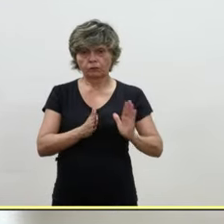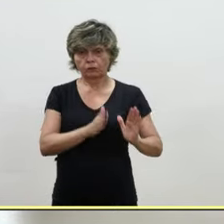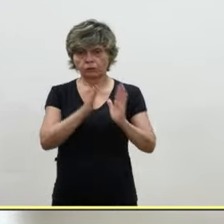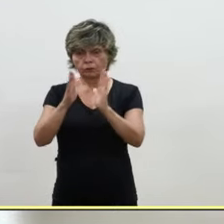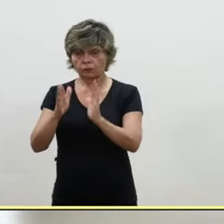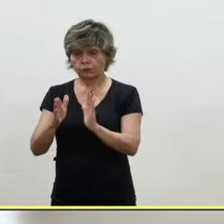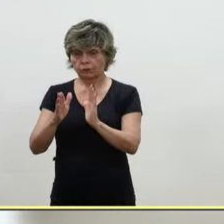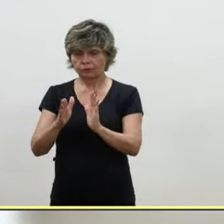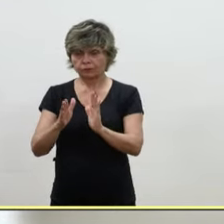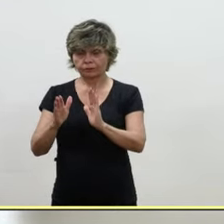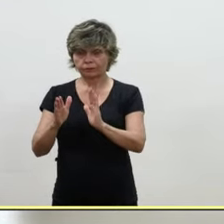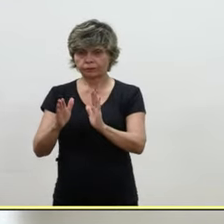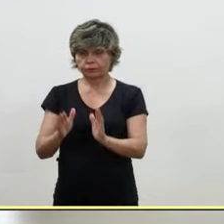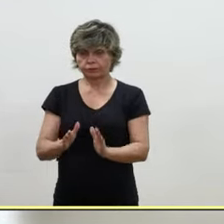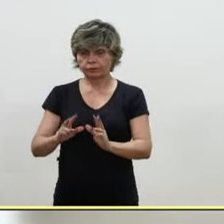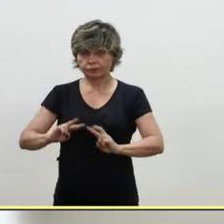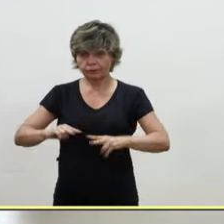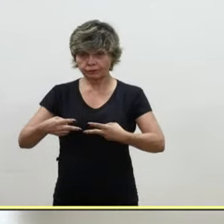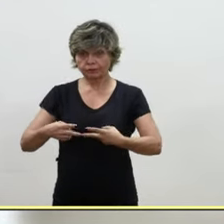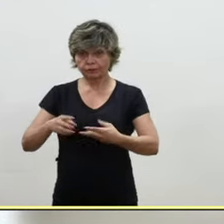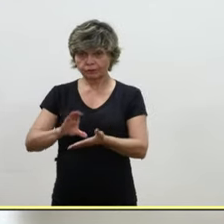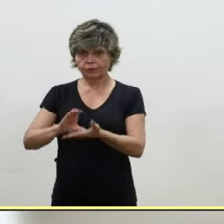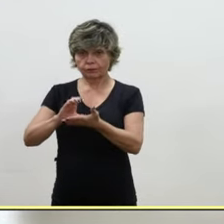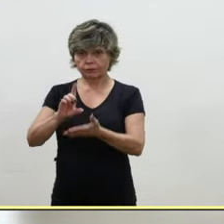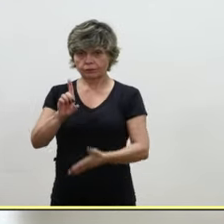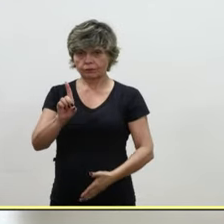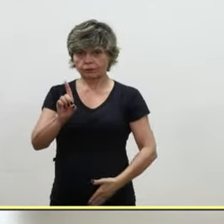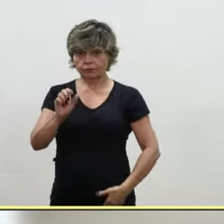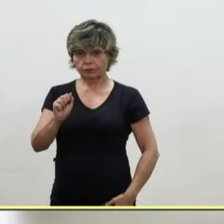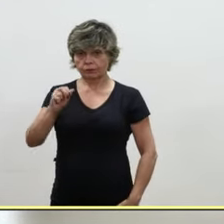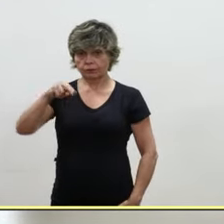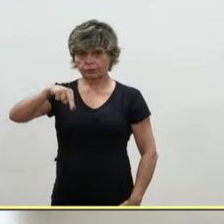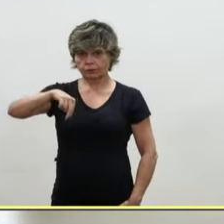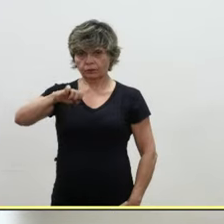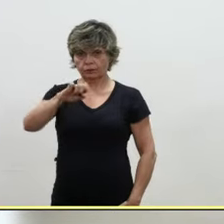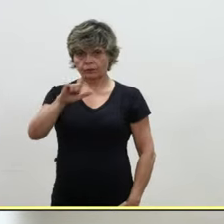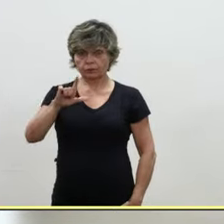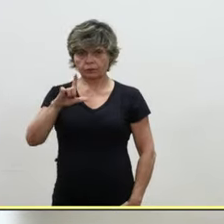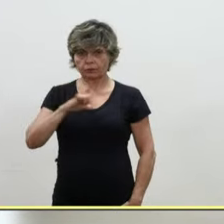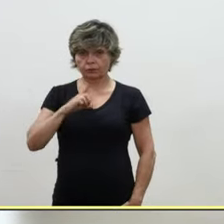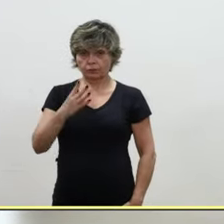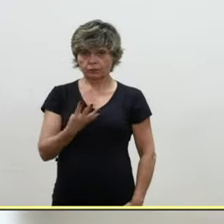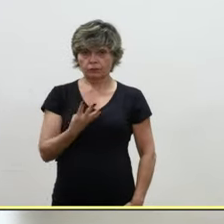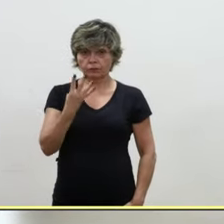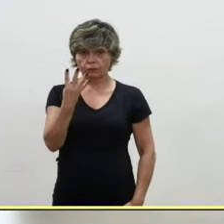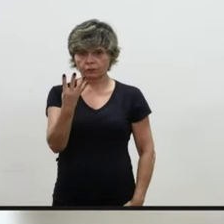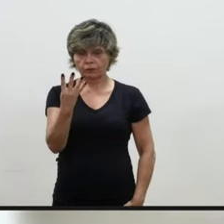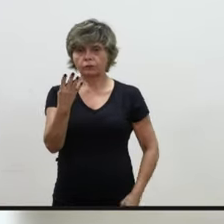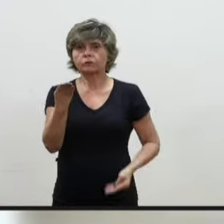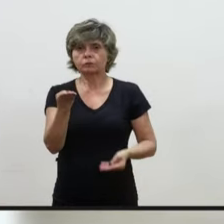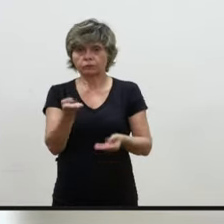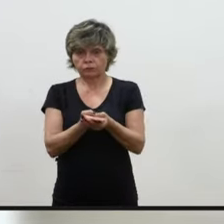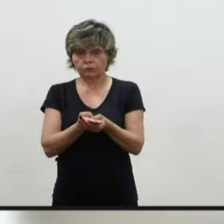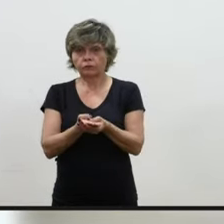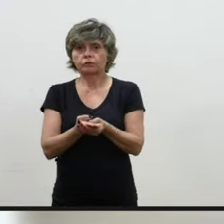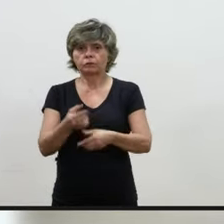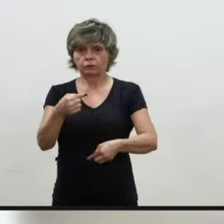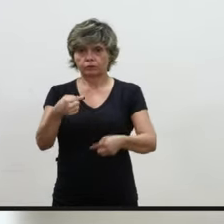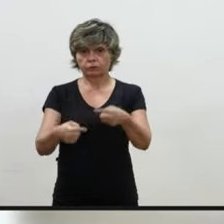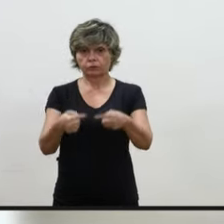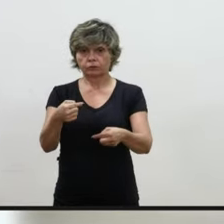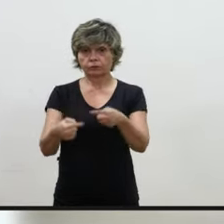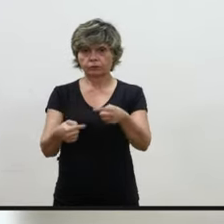eletrônico do conselheiro Daniel Augusto Goulart, quatro processos. Em discussão,